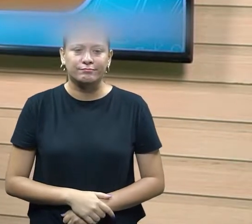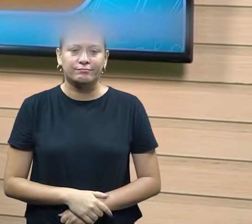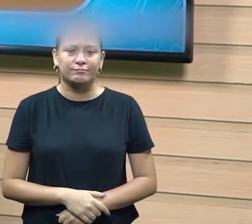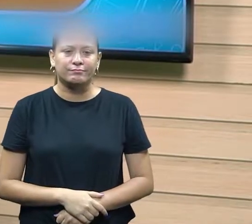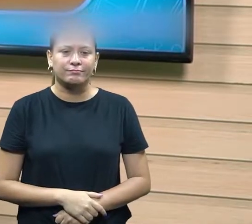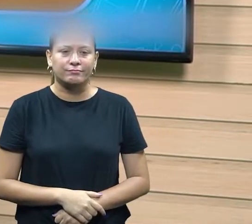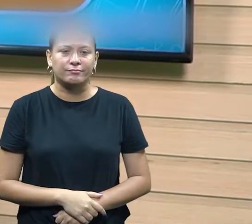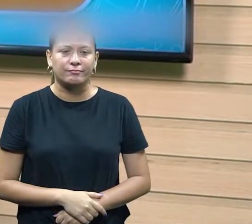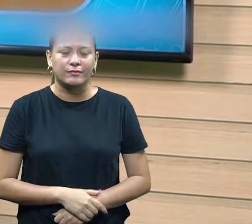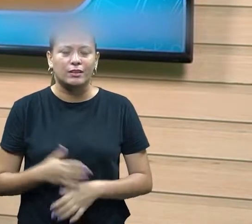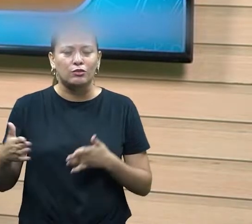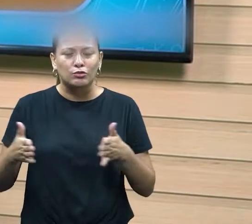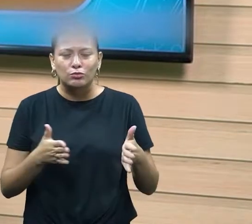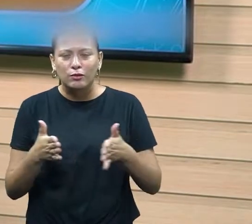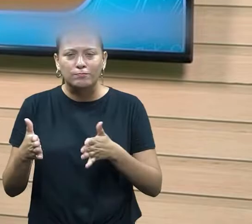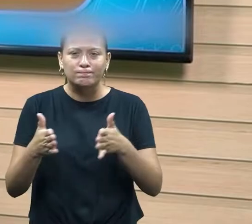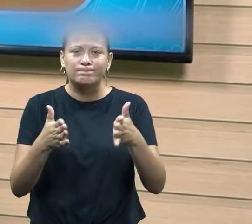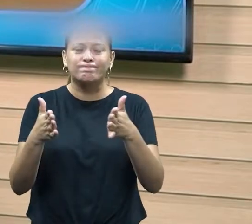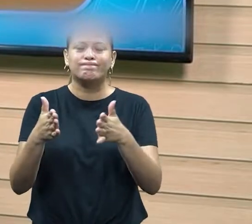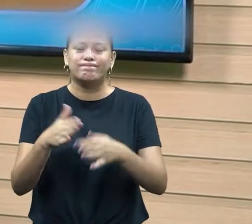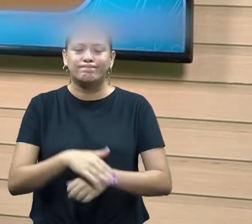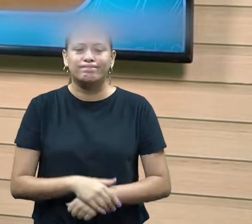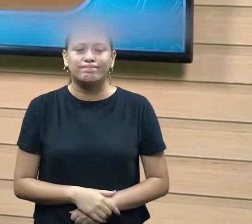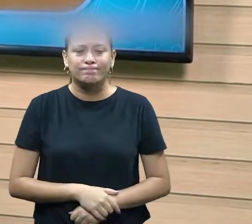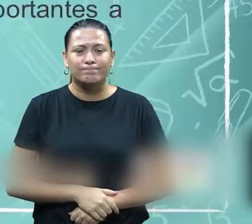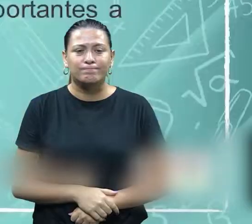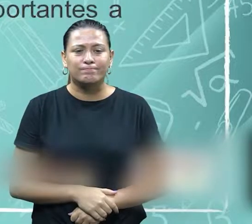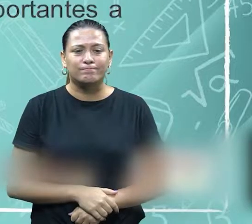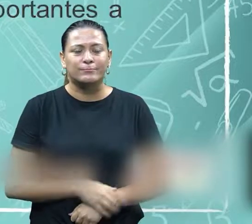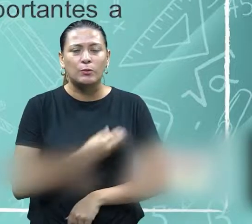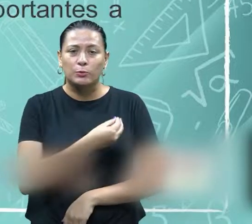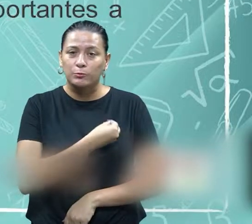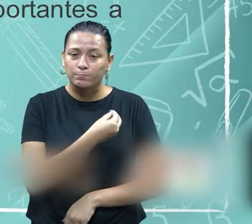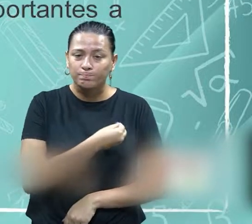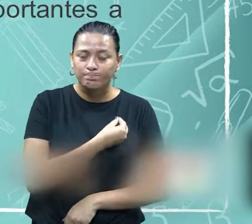a gente fica percorrendo e que a gente chama de vida.